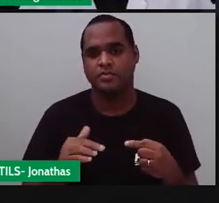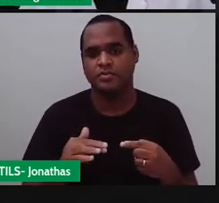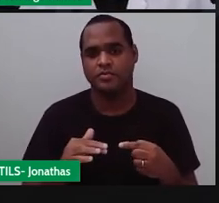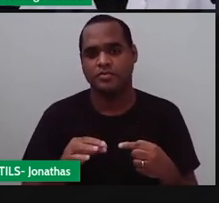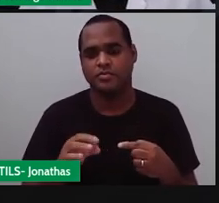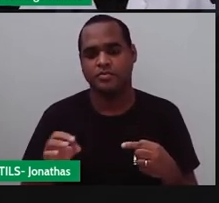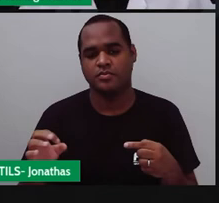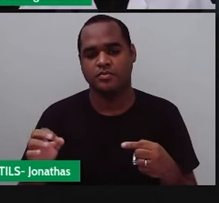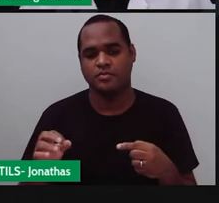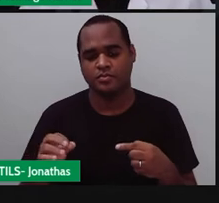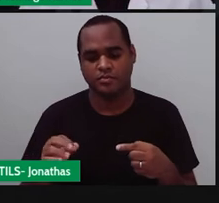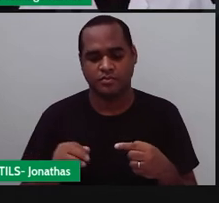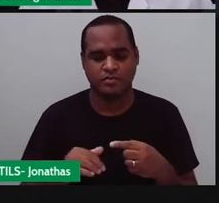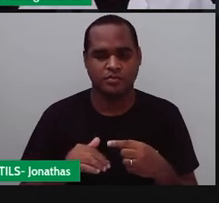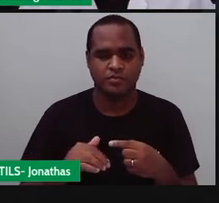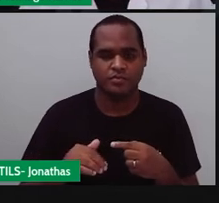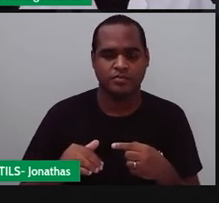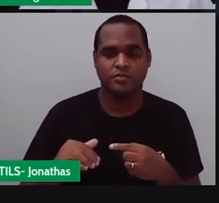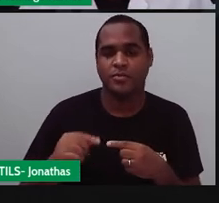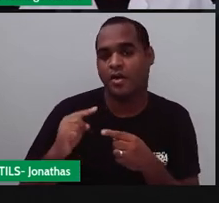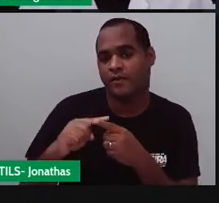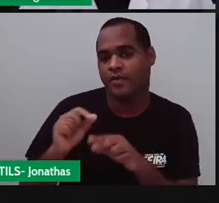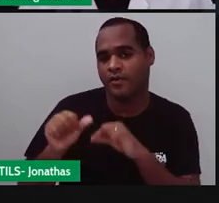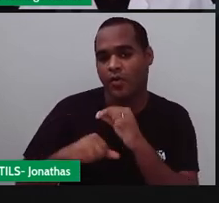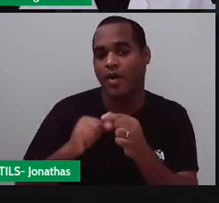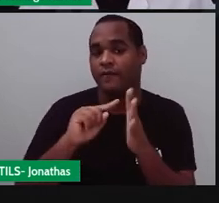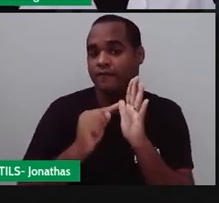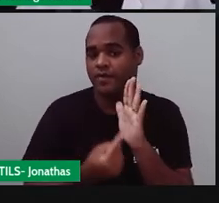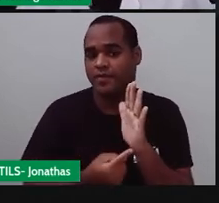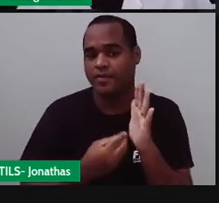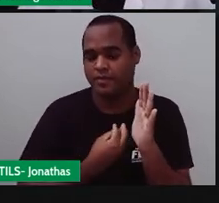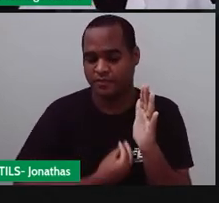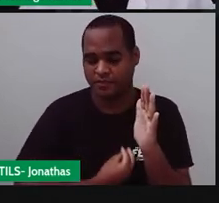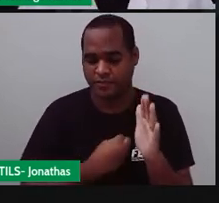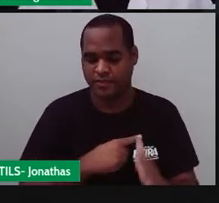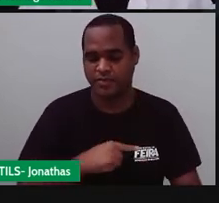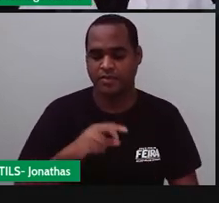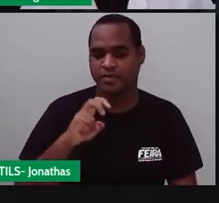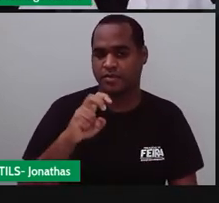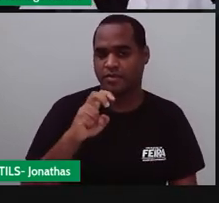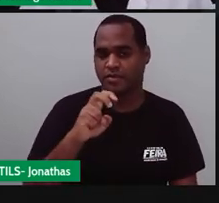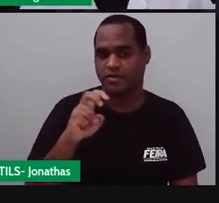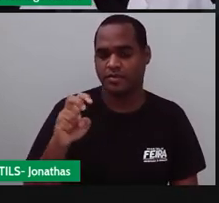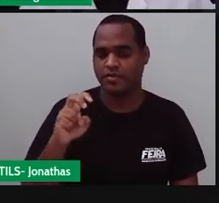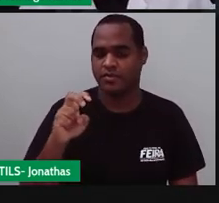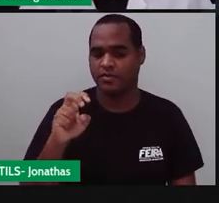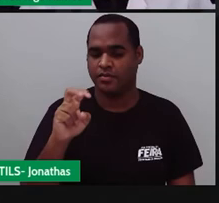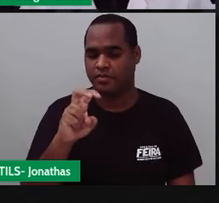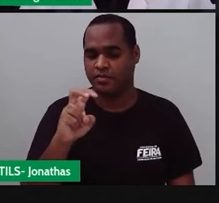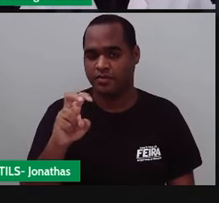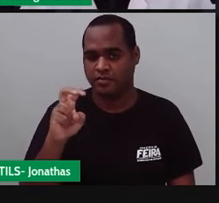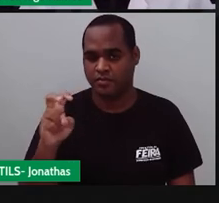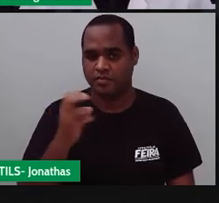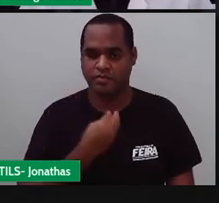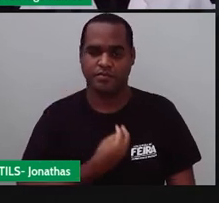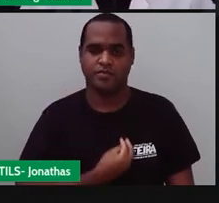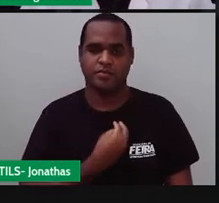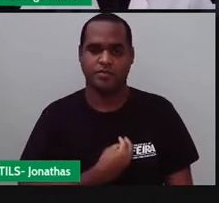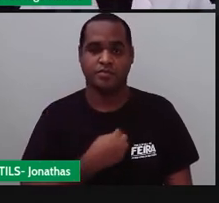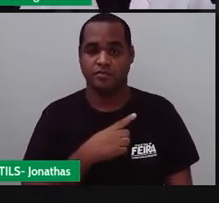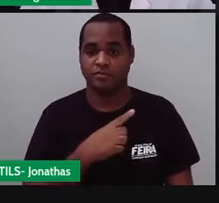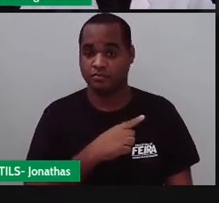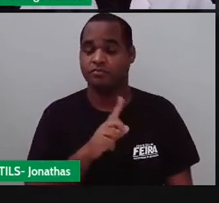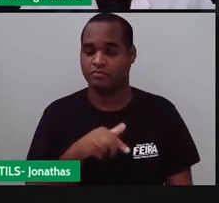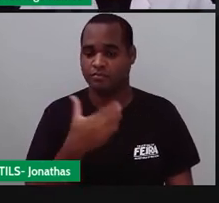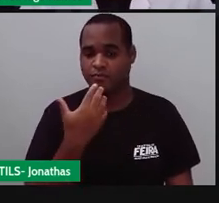tirar a vírgula tá então vai virar quinhentos e cinquenta e cinco olha só a fração aí bonita